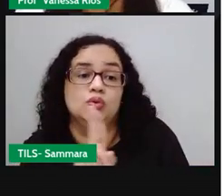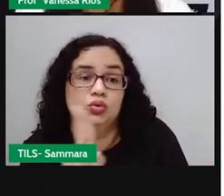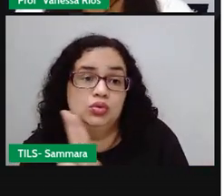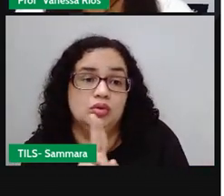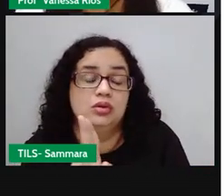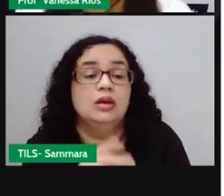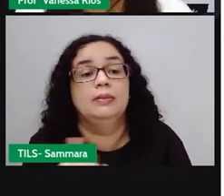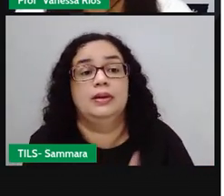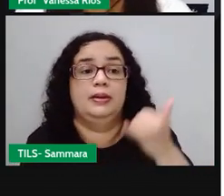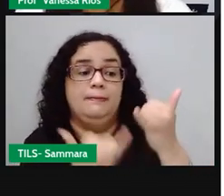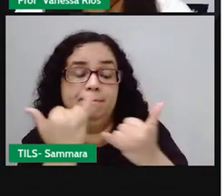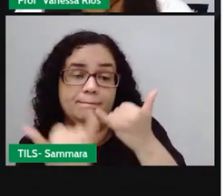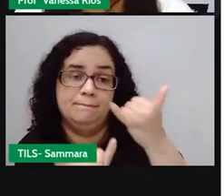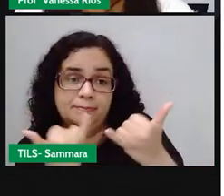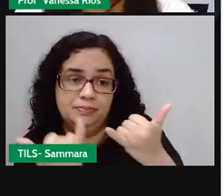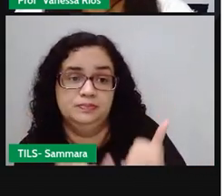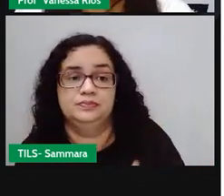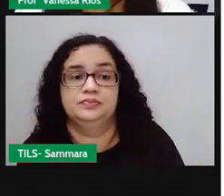forma de brincar.